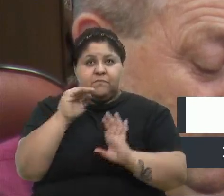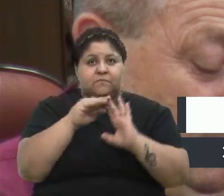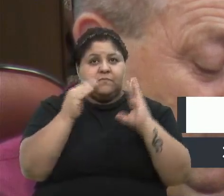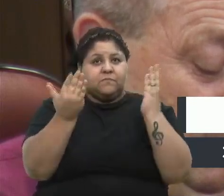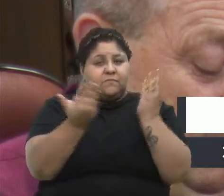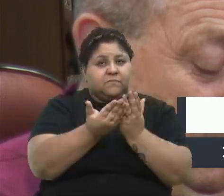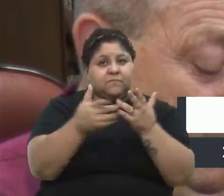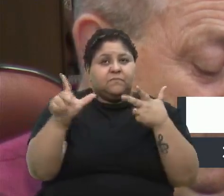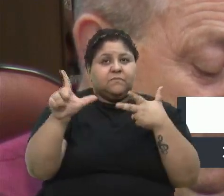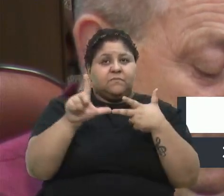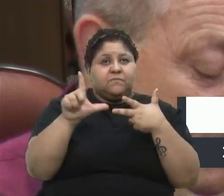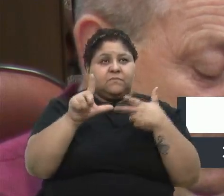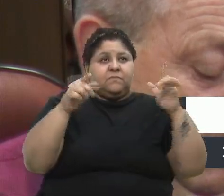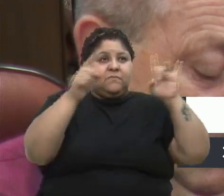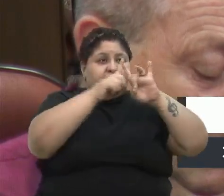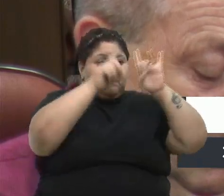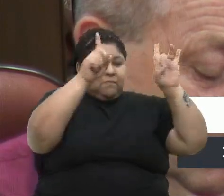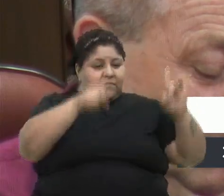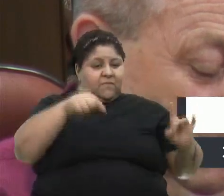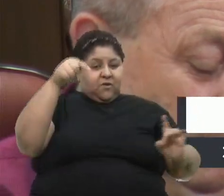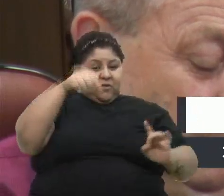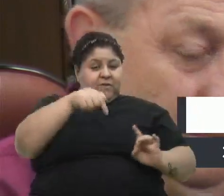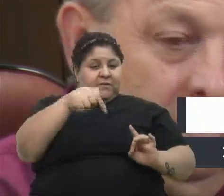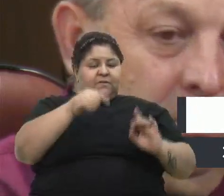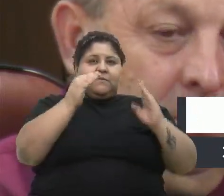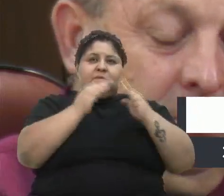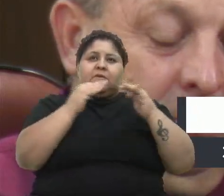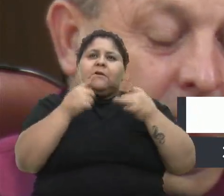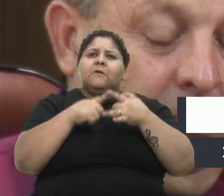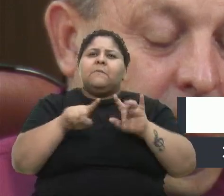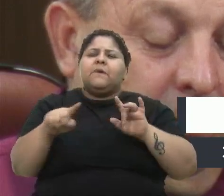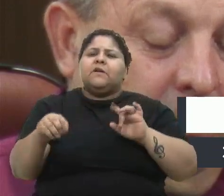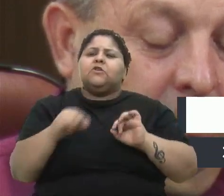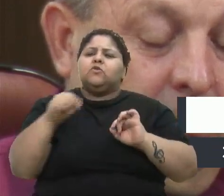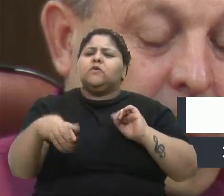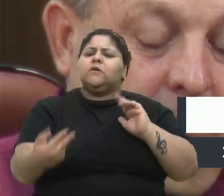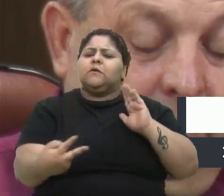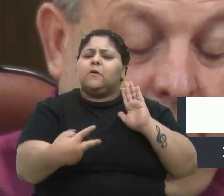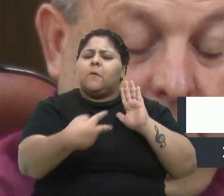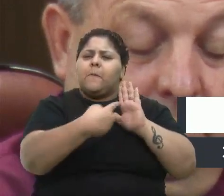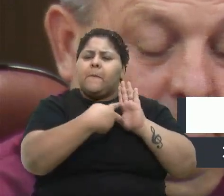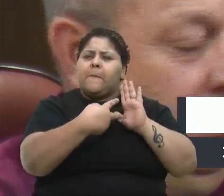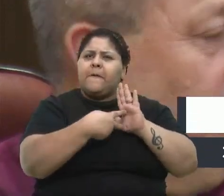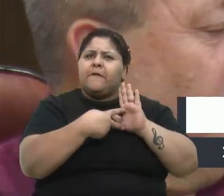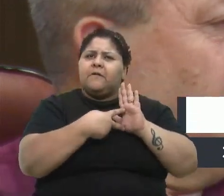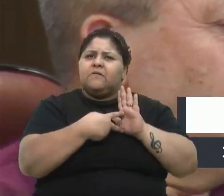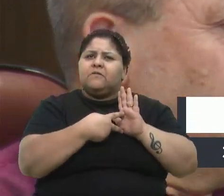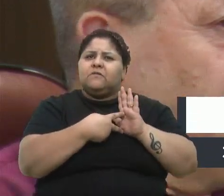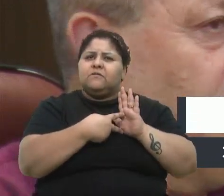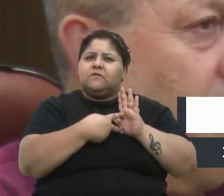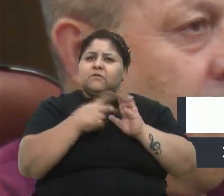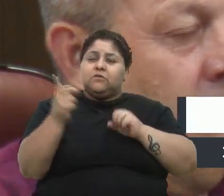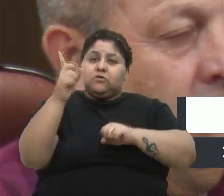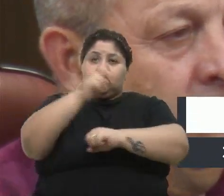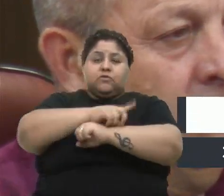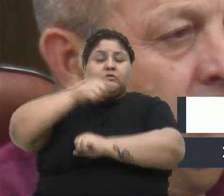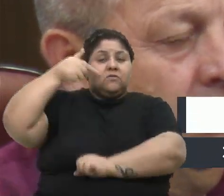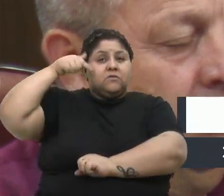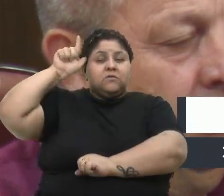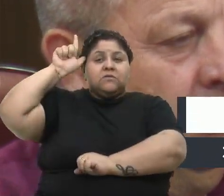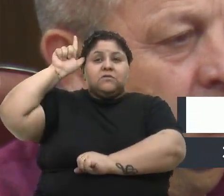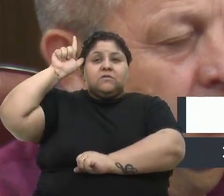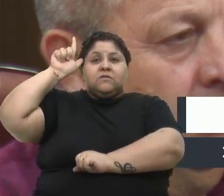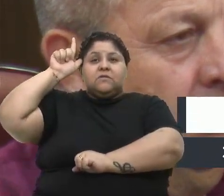Legislativo, os servidores dessa casa, mas o que me chamou muito, muito, muito a atenção no dia de ontem foi,